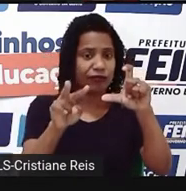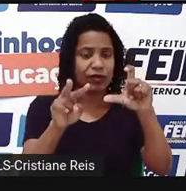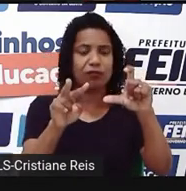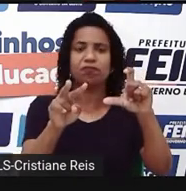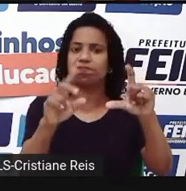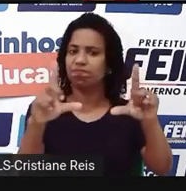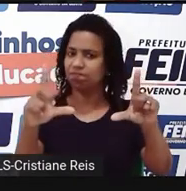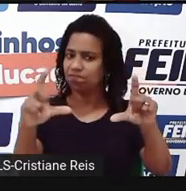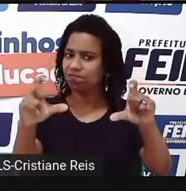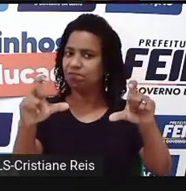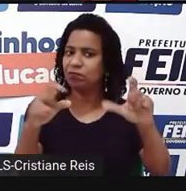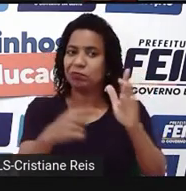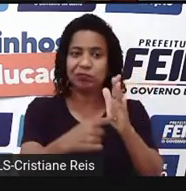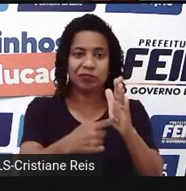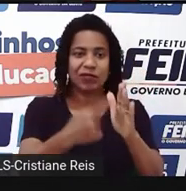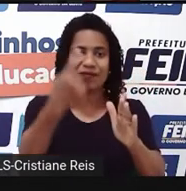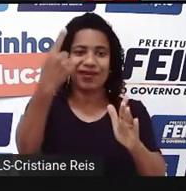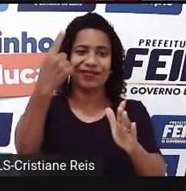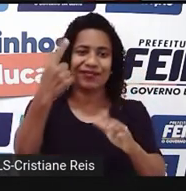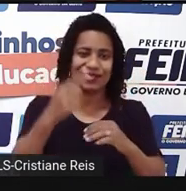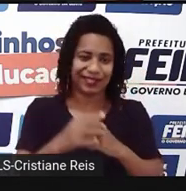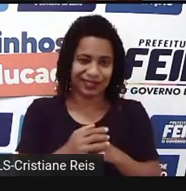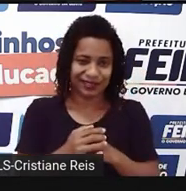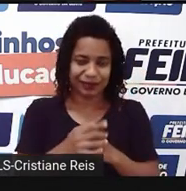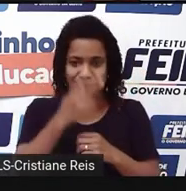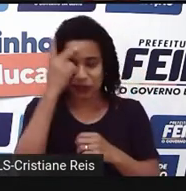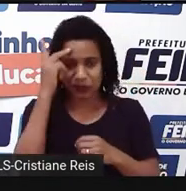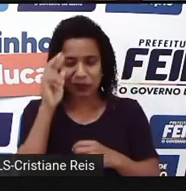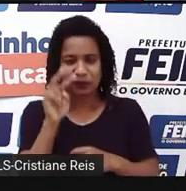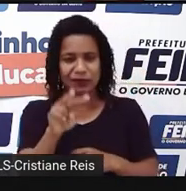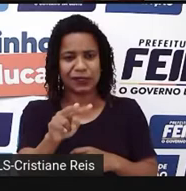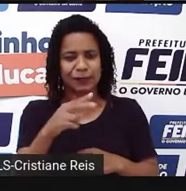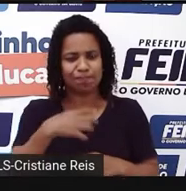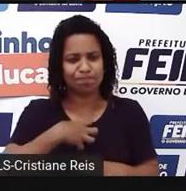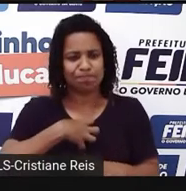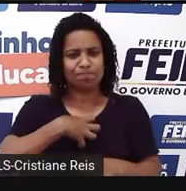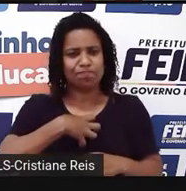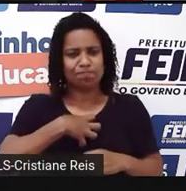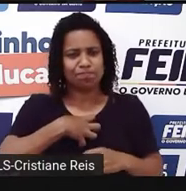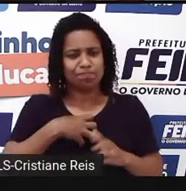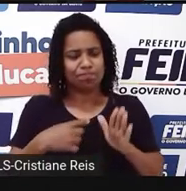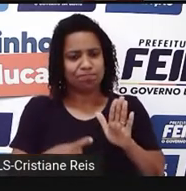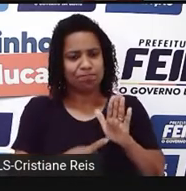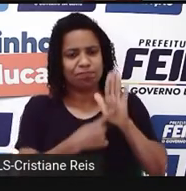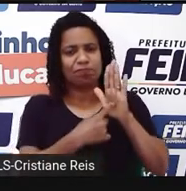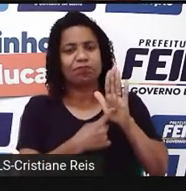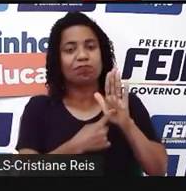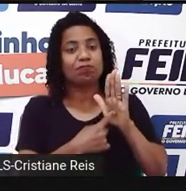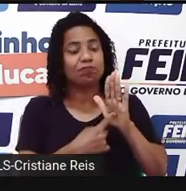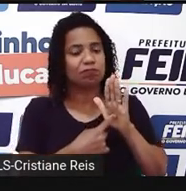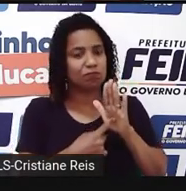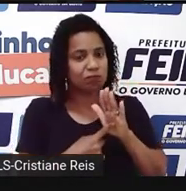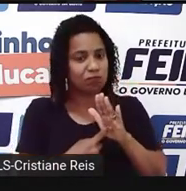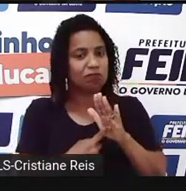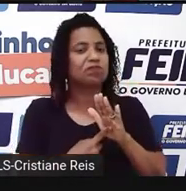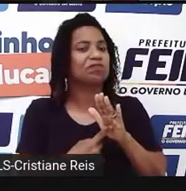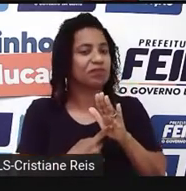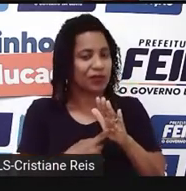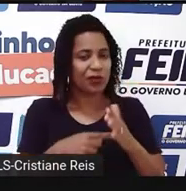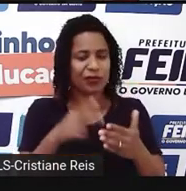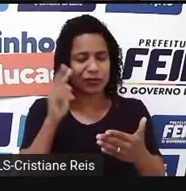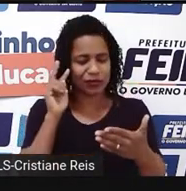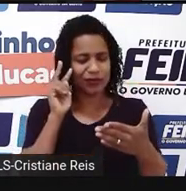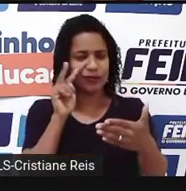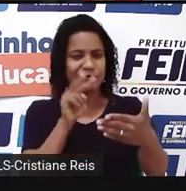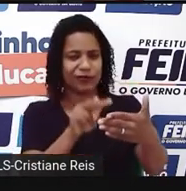seja inédito, que cause um sentimento, impacto no leitor, no contemplador da arte